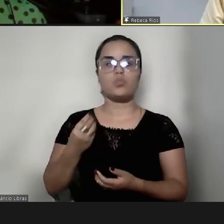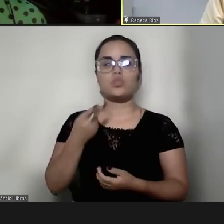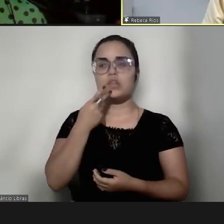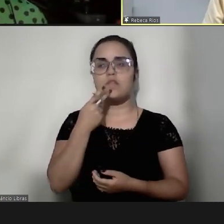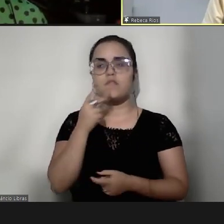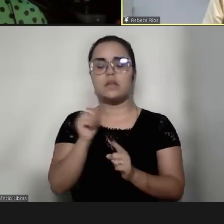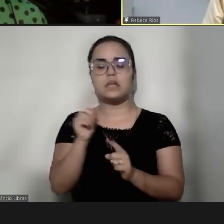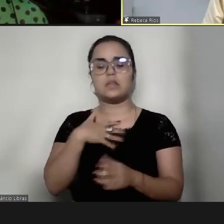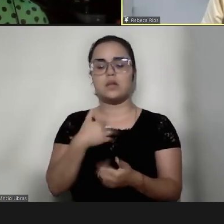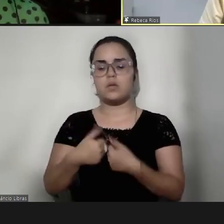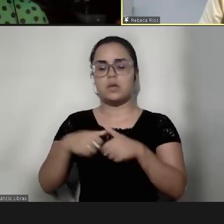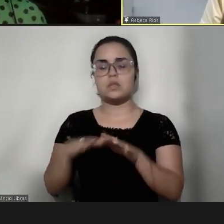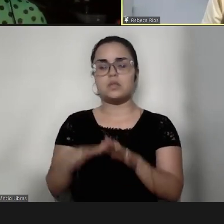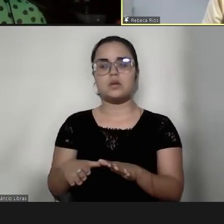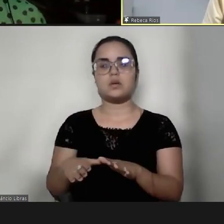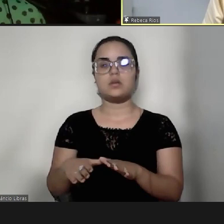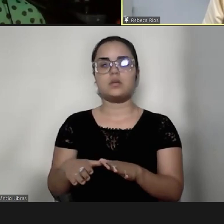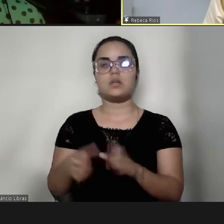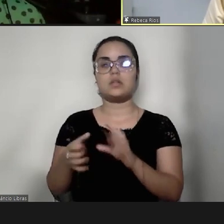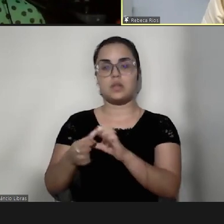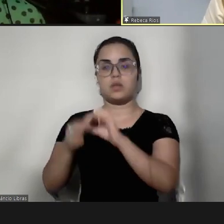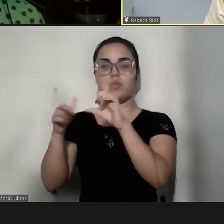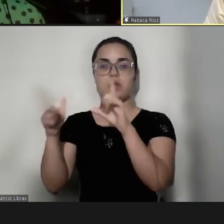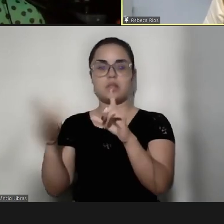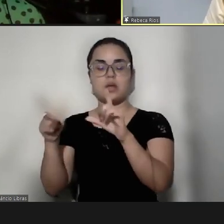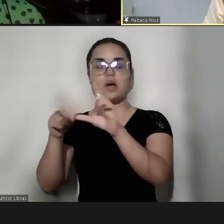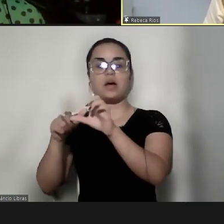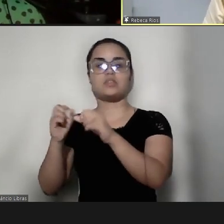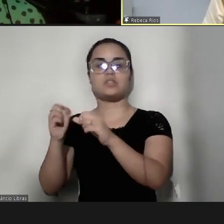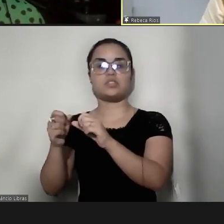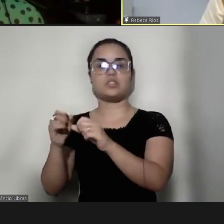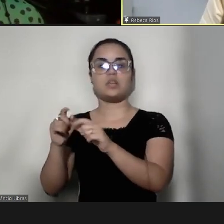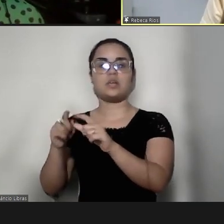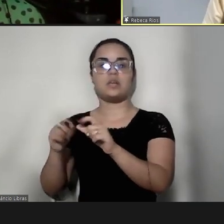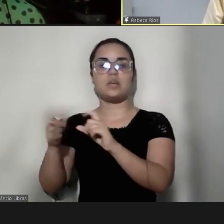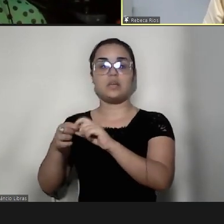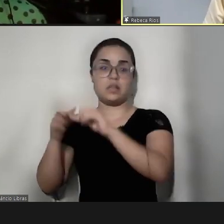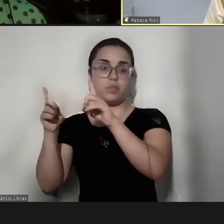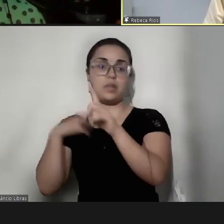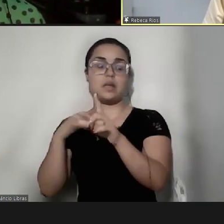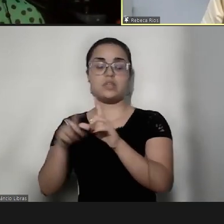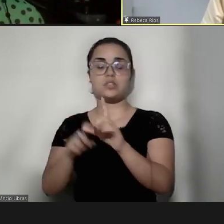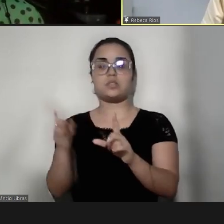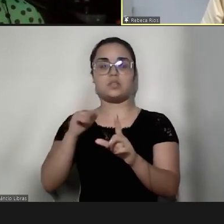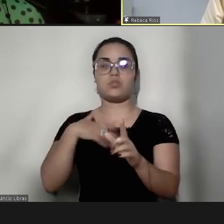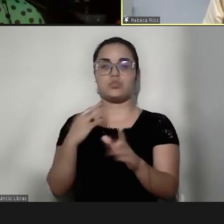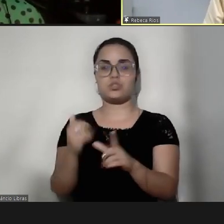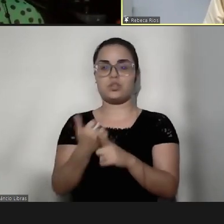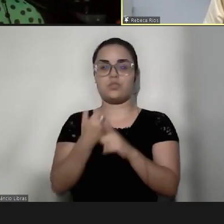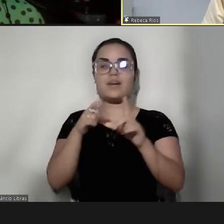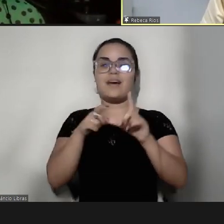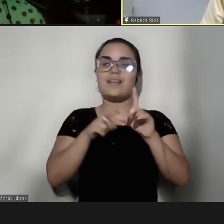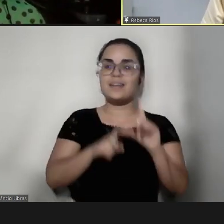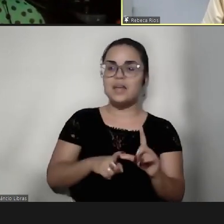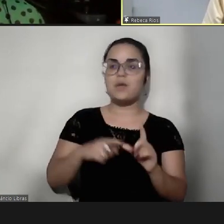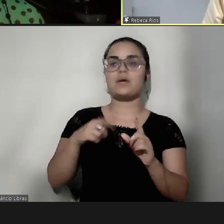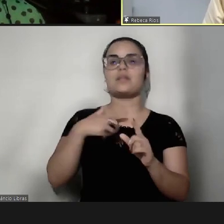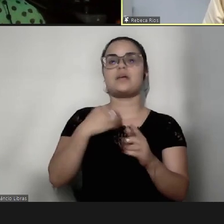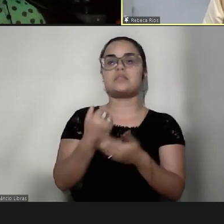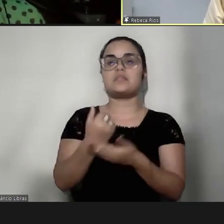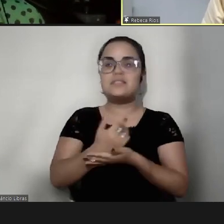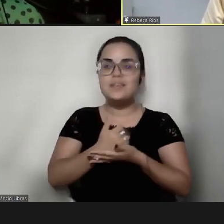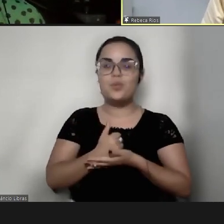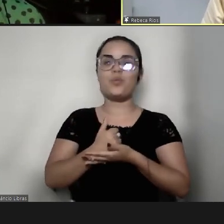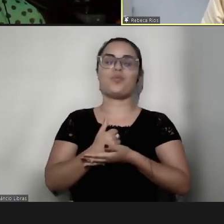existe autonomia e independência sem apego, né, que é através do apego seguro, que é